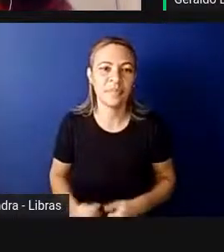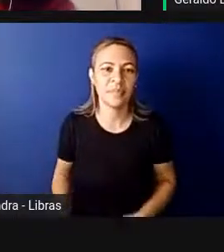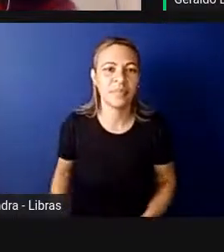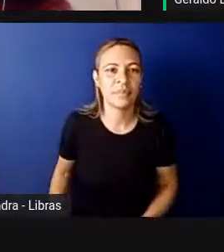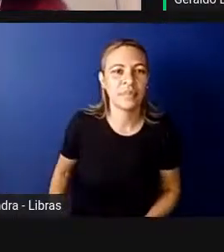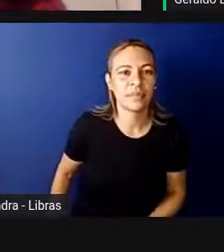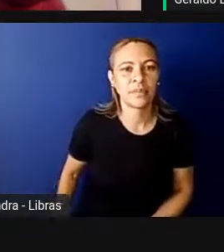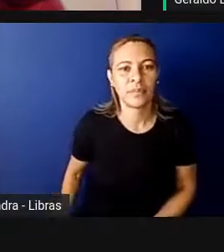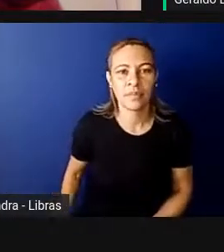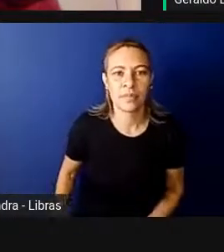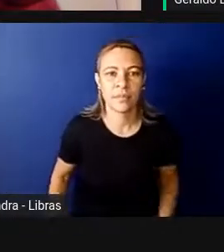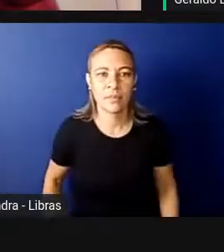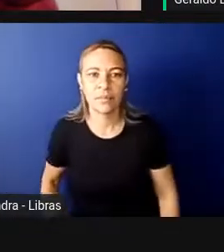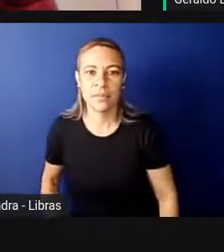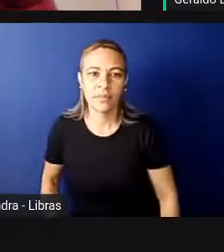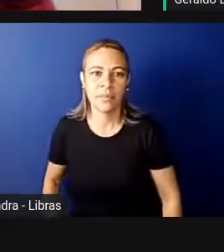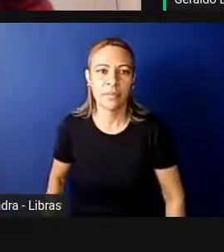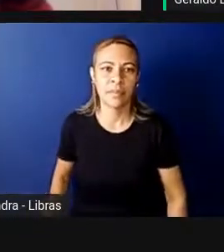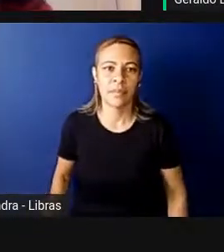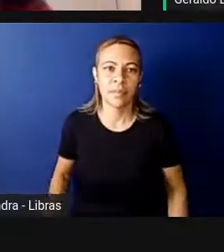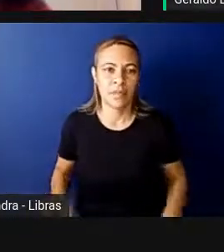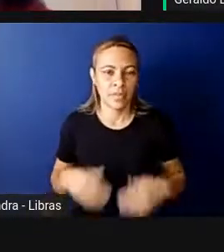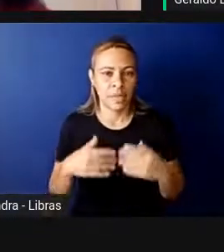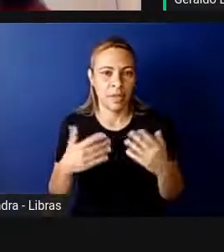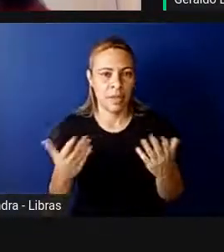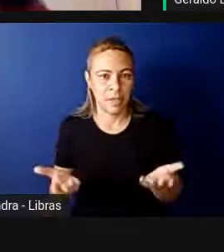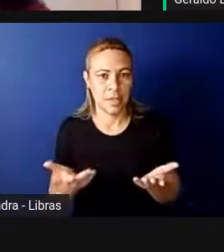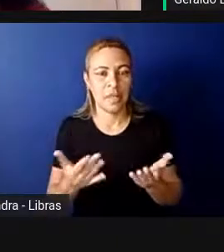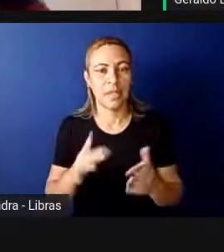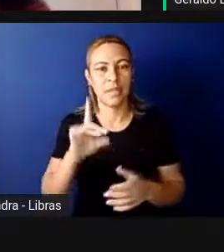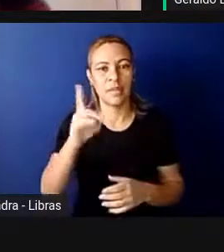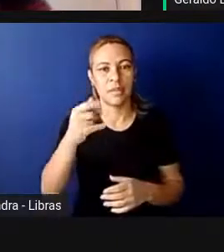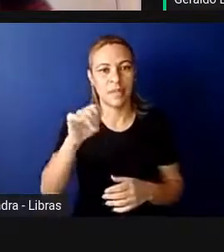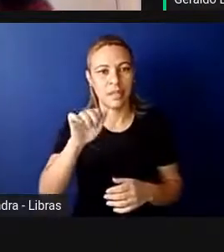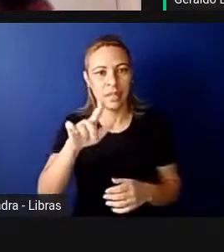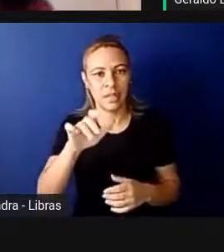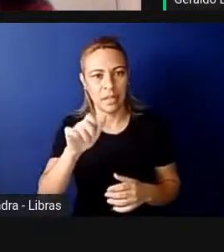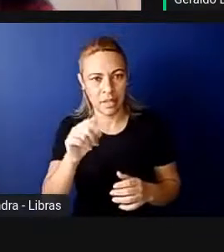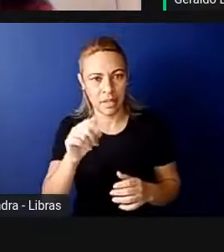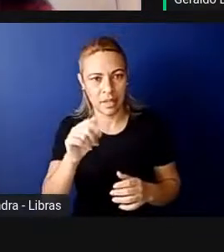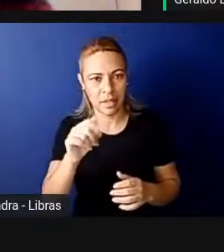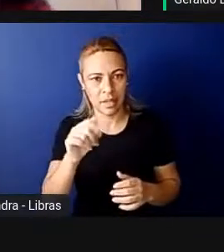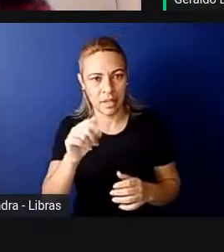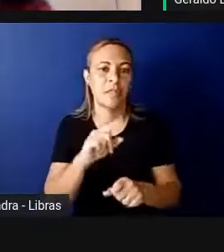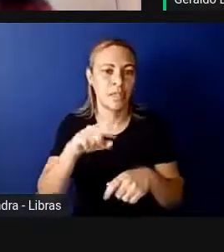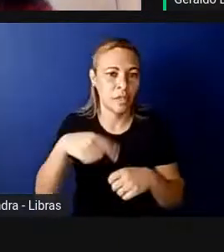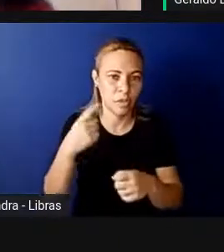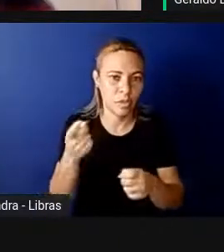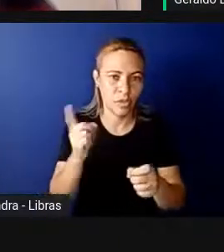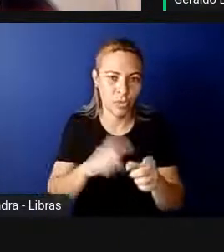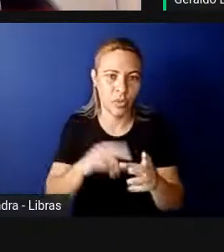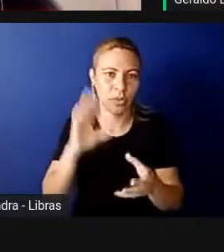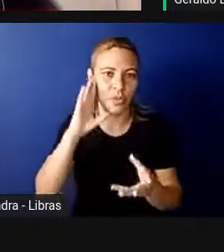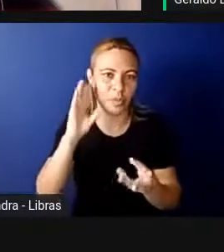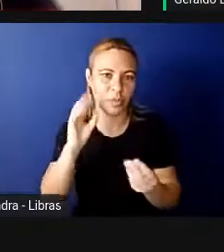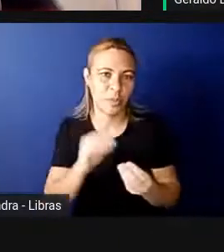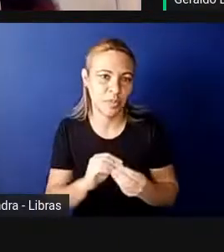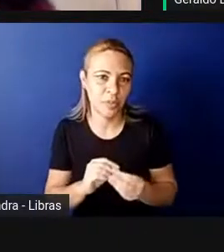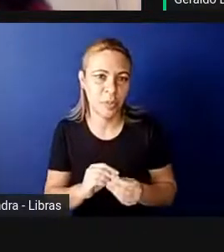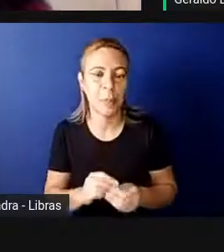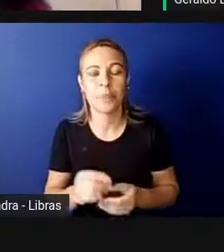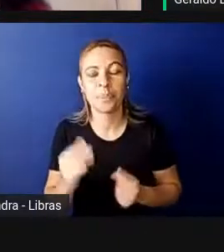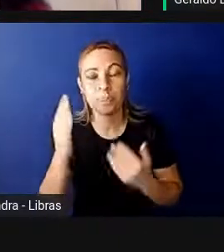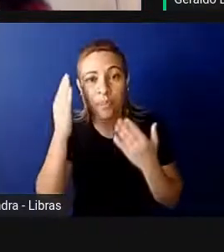ficava com você e as questões que foram colocadas, em seguida a gente retorna para as considerações de ela. Obrigada,